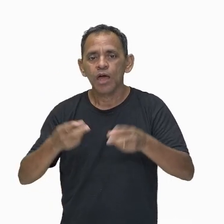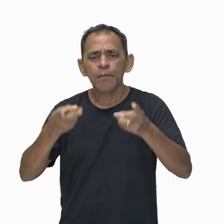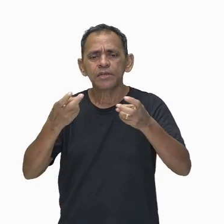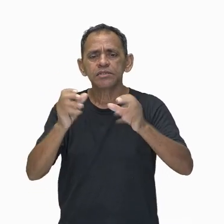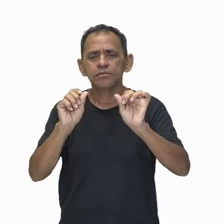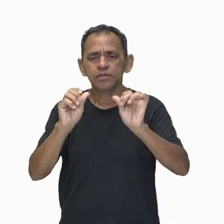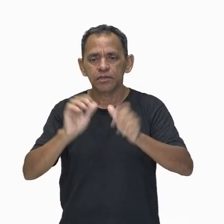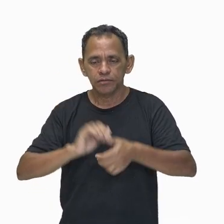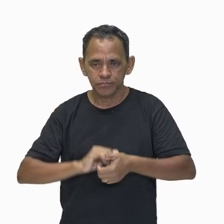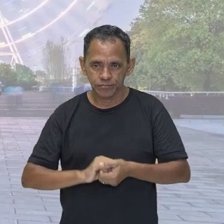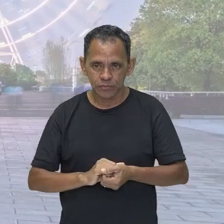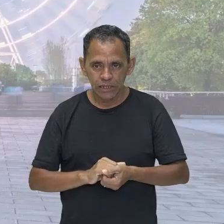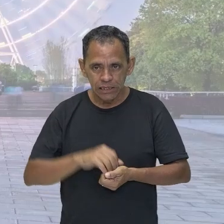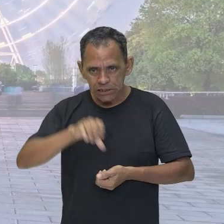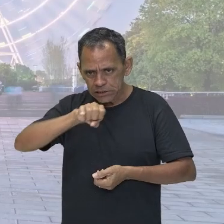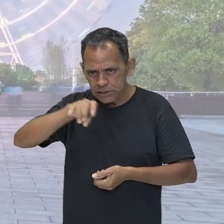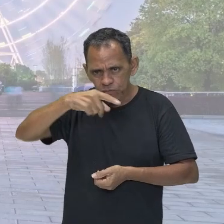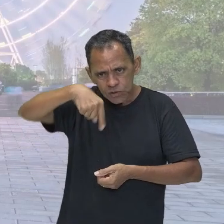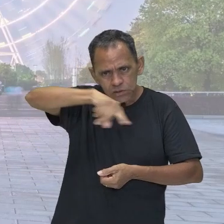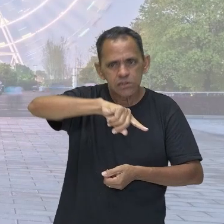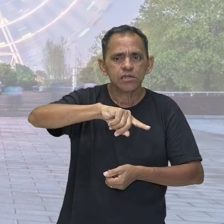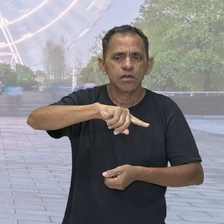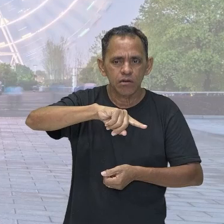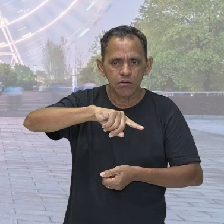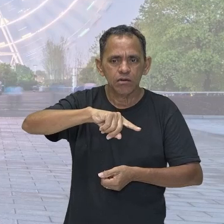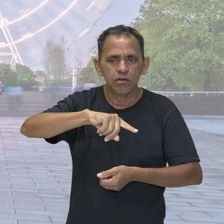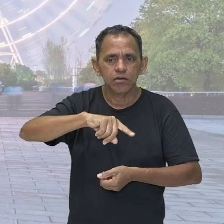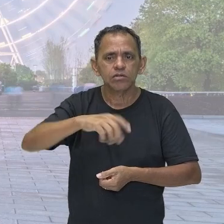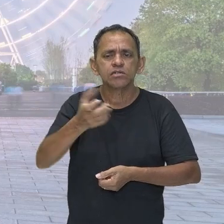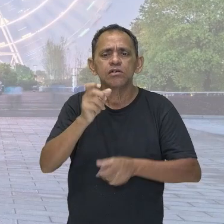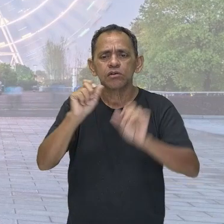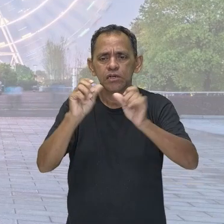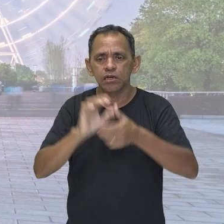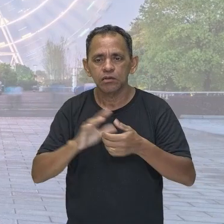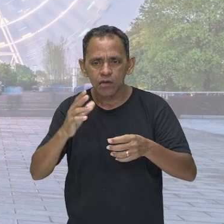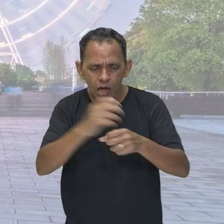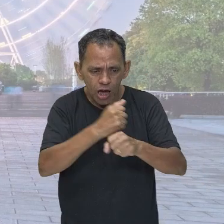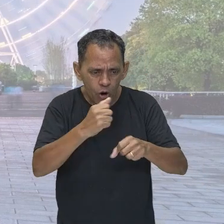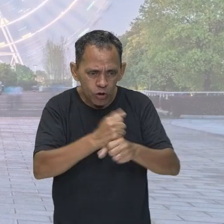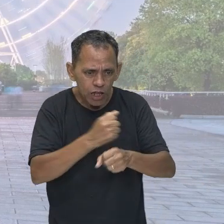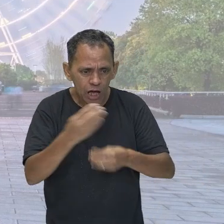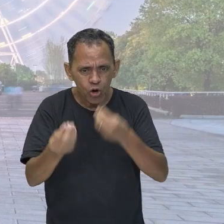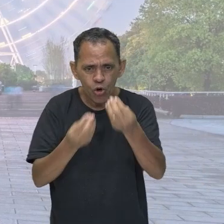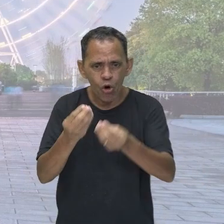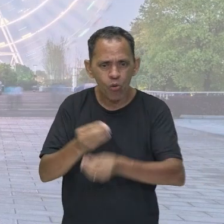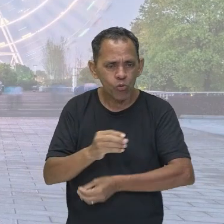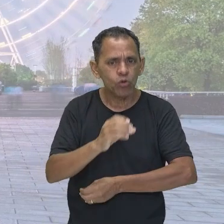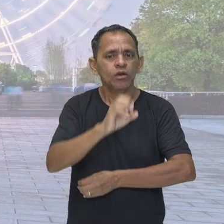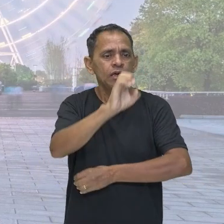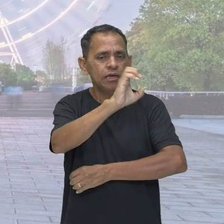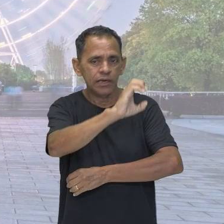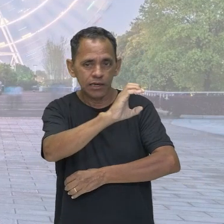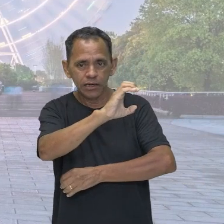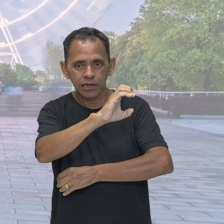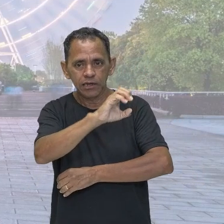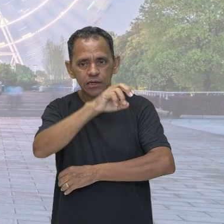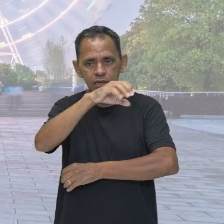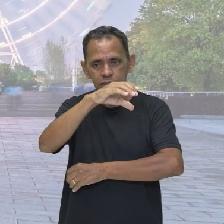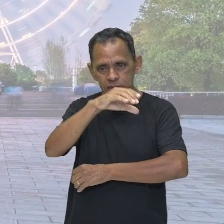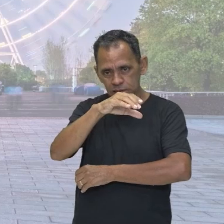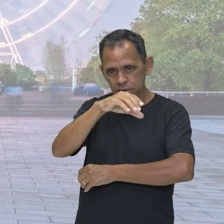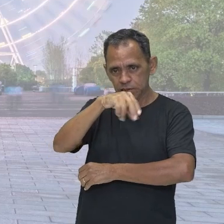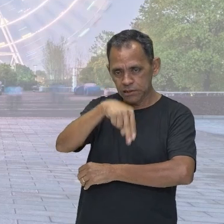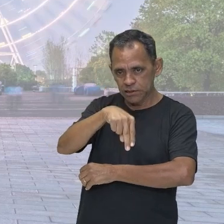coisa. Quando vocês quiserem calcular a energia cinética de qualquer corpo, M,